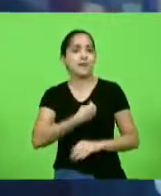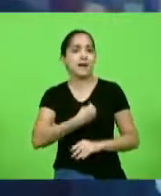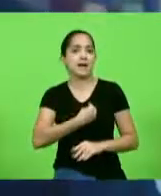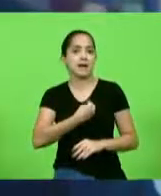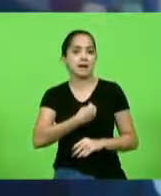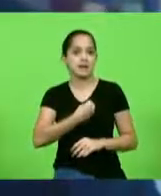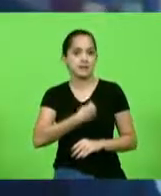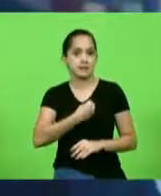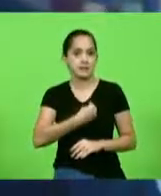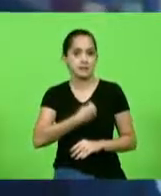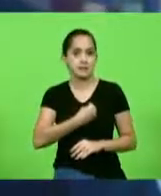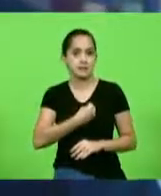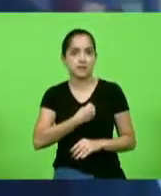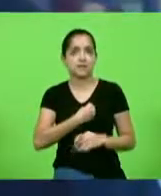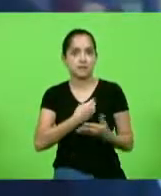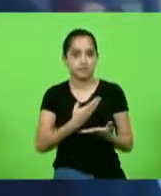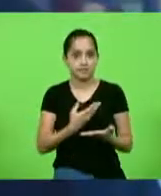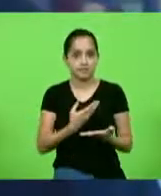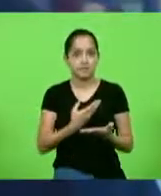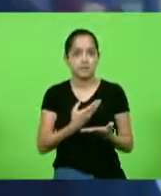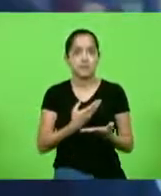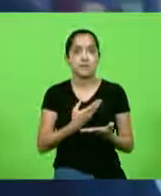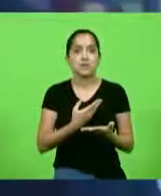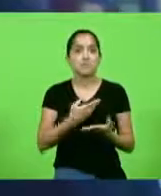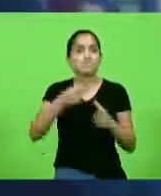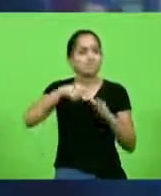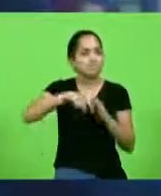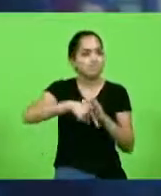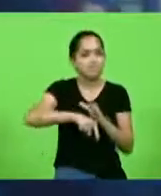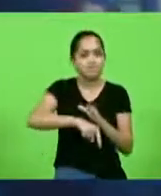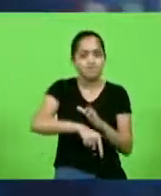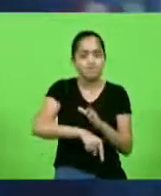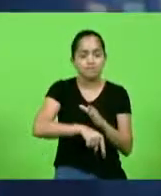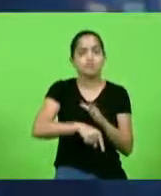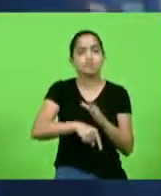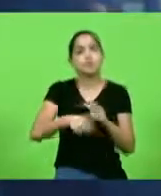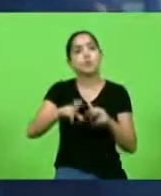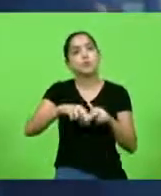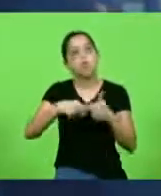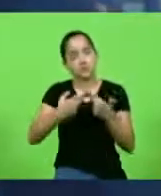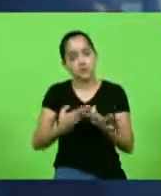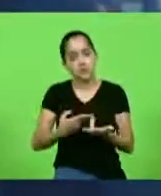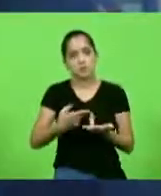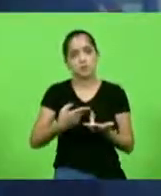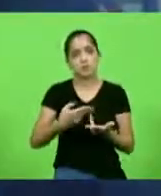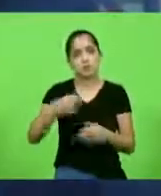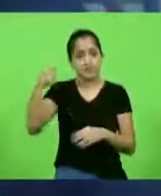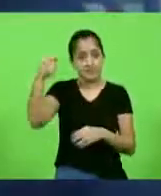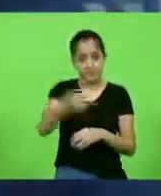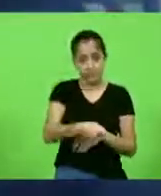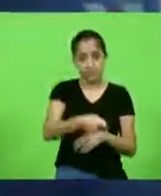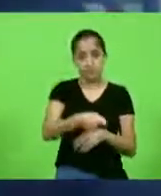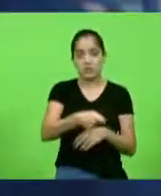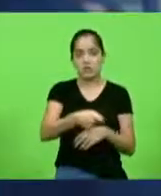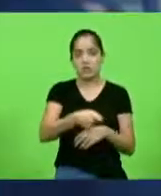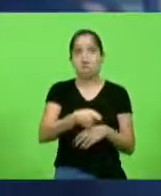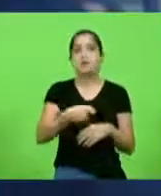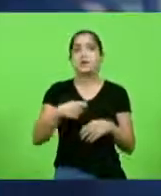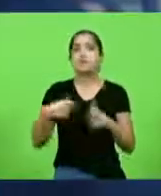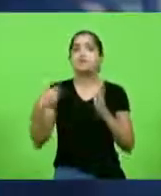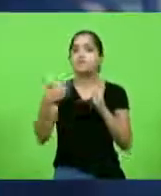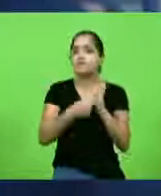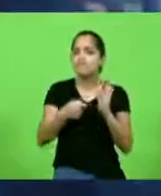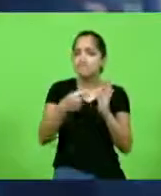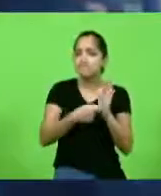como quem marca gado profundamente pela ditadura. Eu sou uma defensora intransigente dos